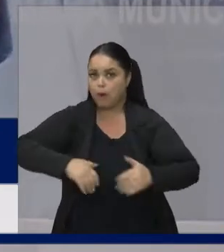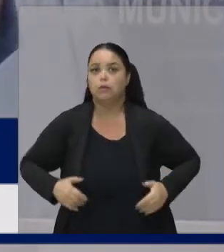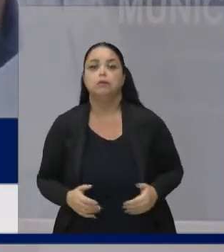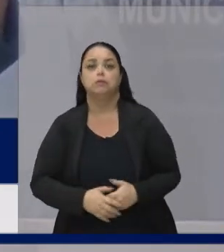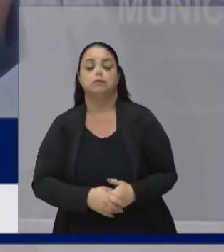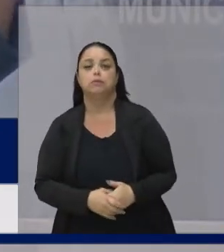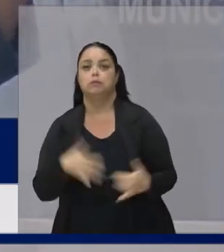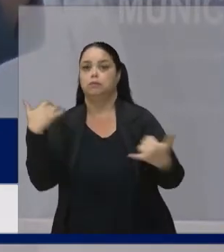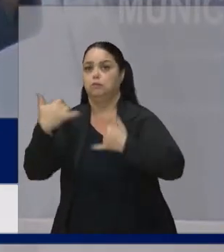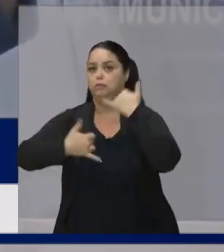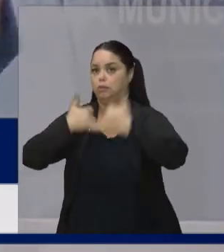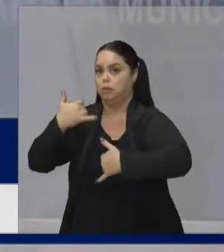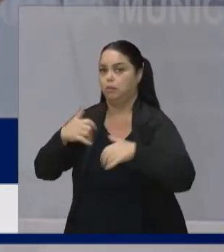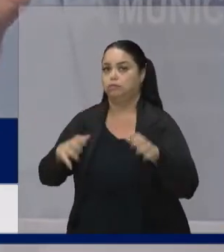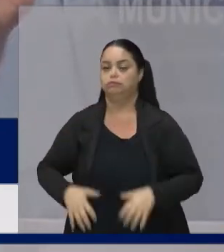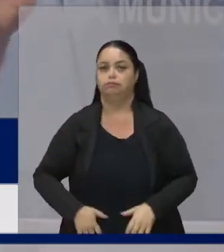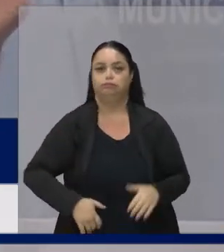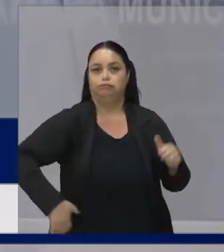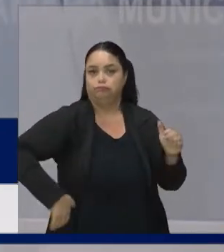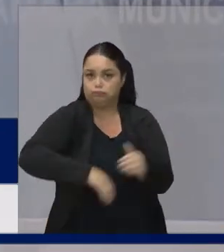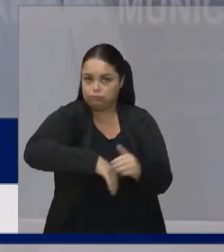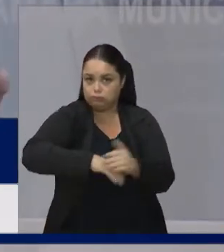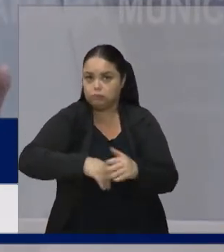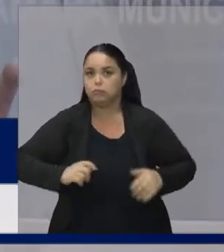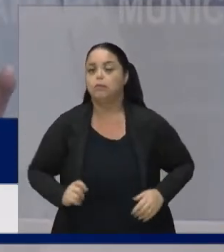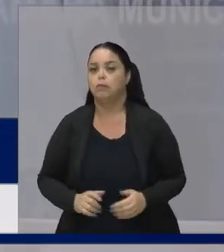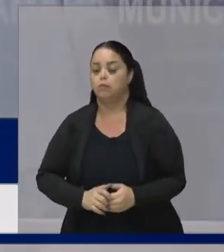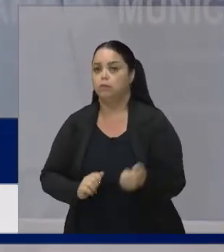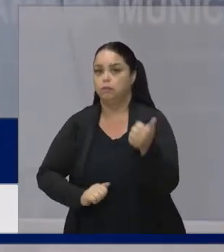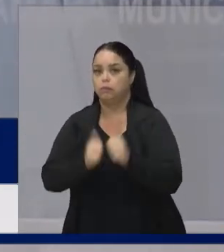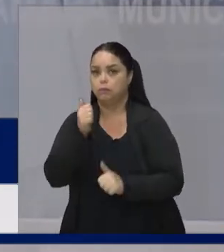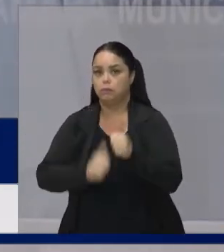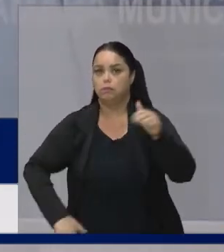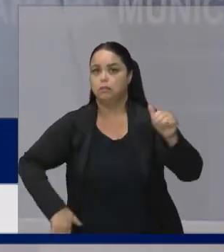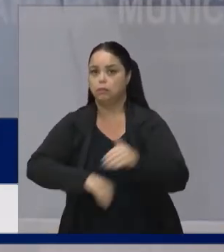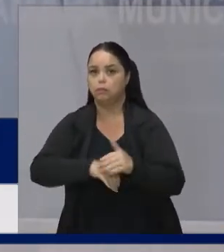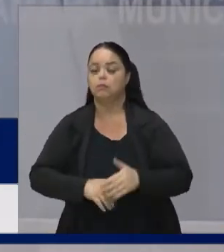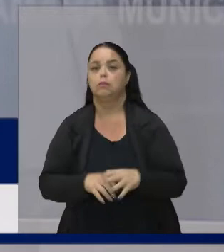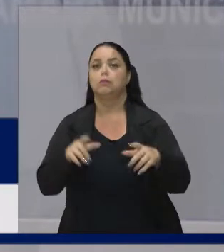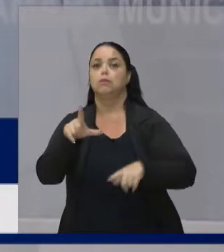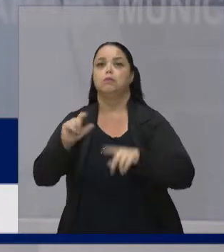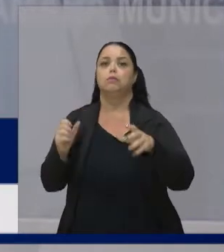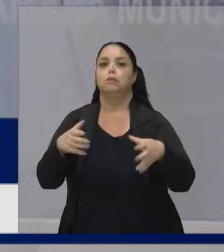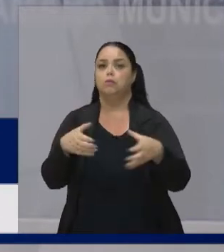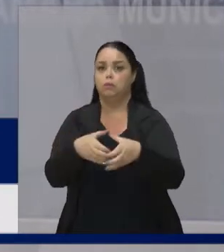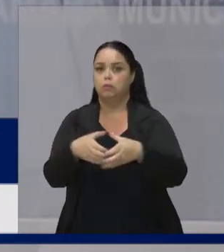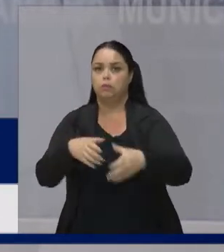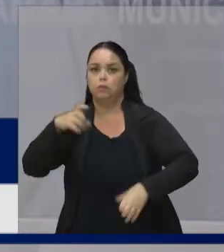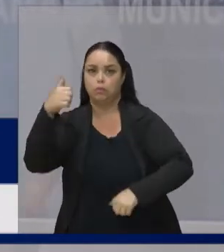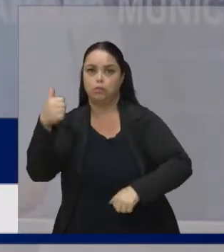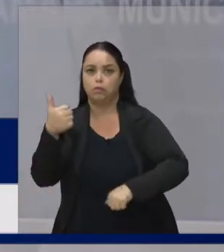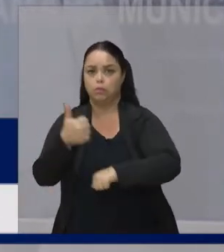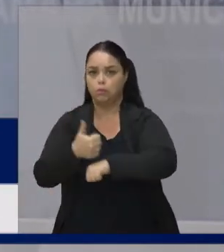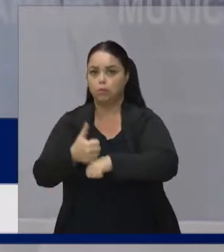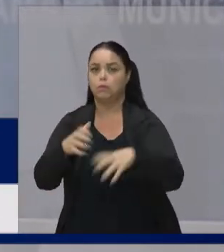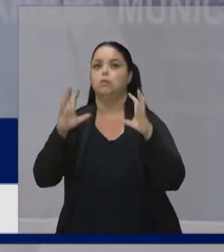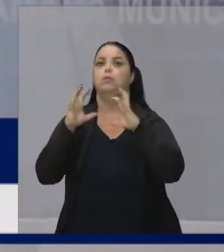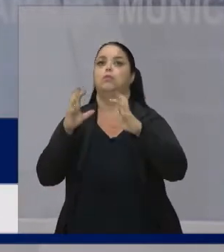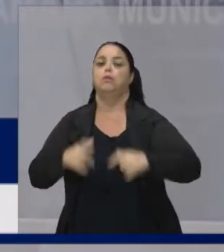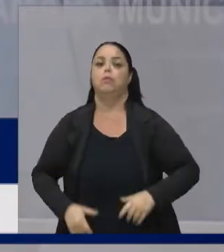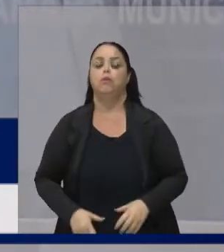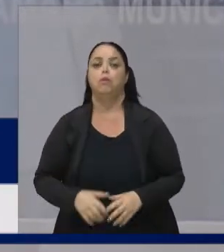Estou falando com jogador De futebol aqui Mas o futebol Era o que? Quem escolhe o time Geralmente é o dono da bola Ou os melhores